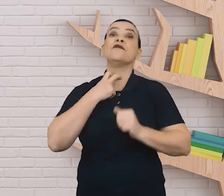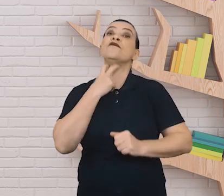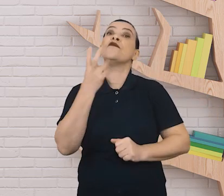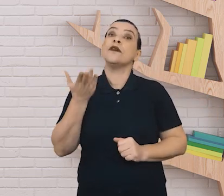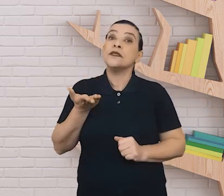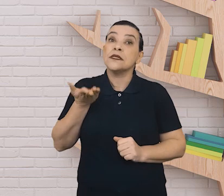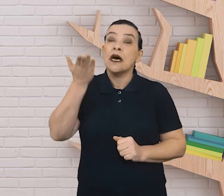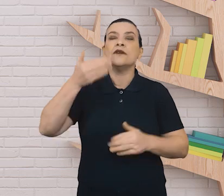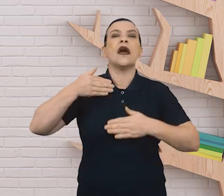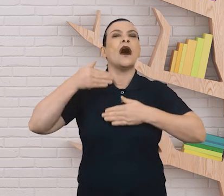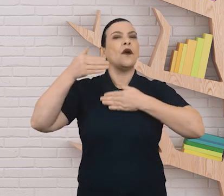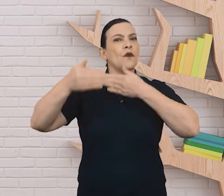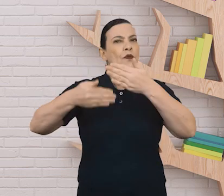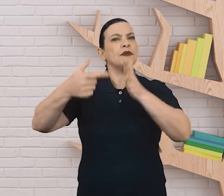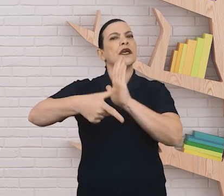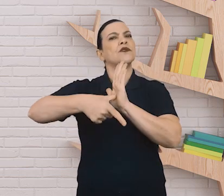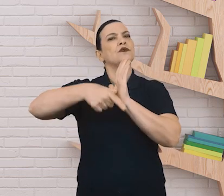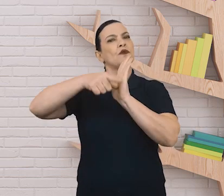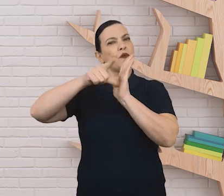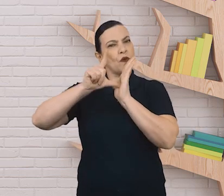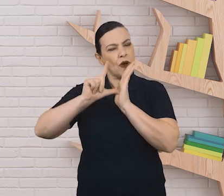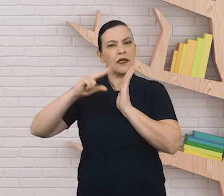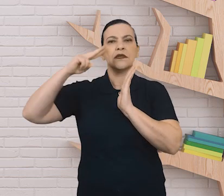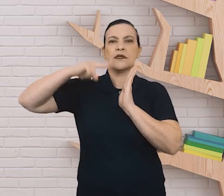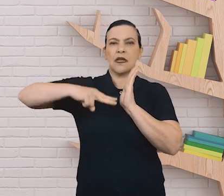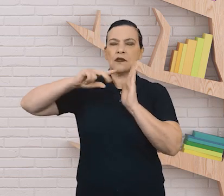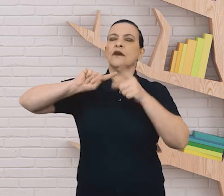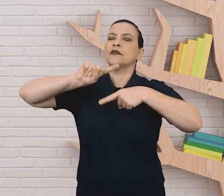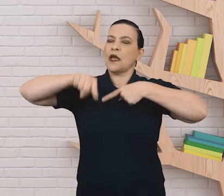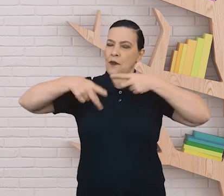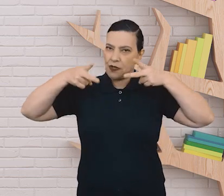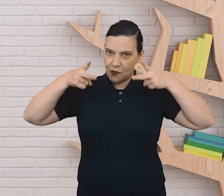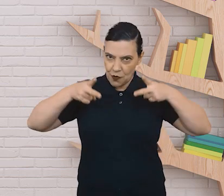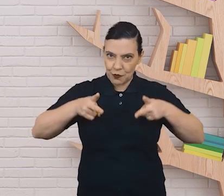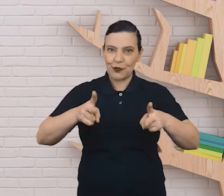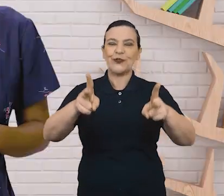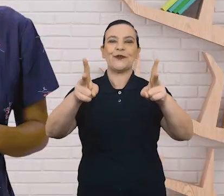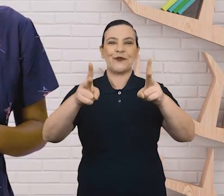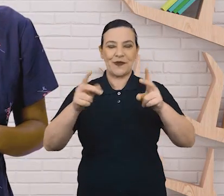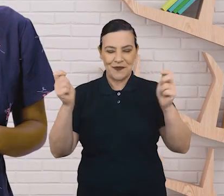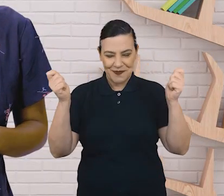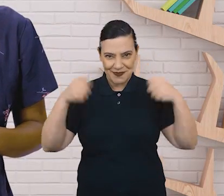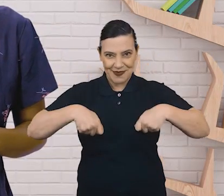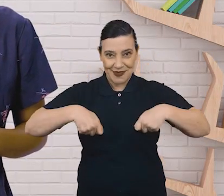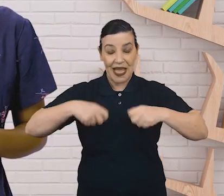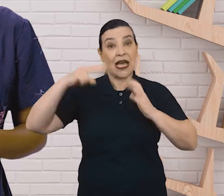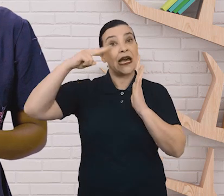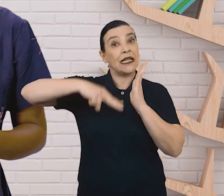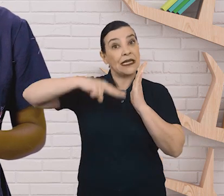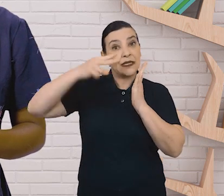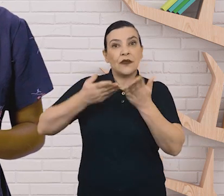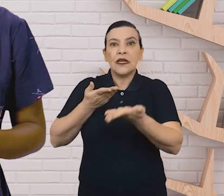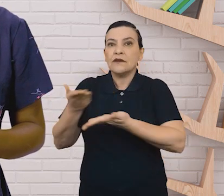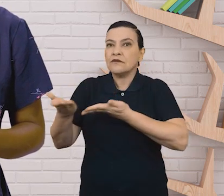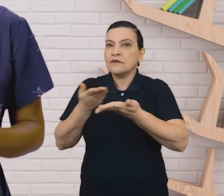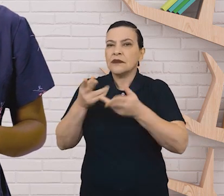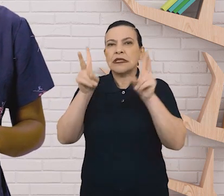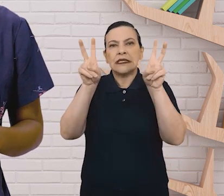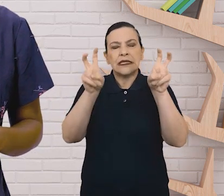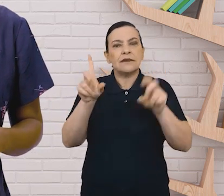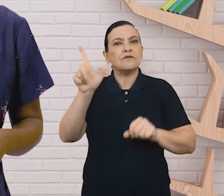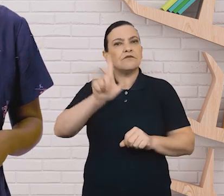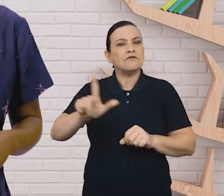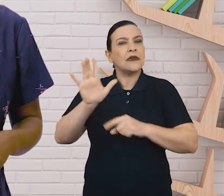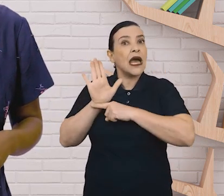mas o processo pode começar bem antes da leitura em si e continuar depois. A leitura dialogada de obras literárias